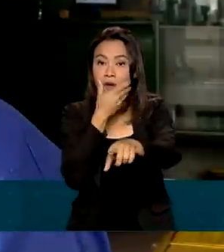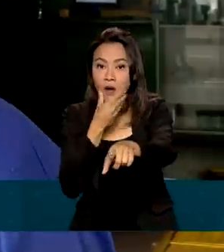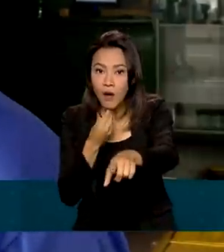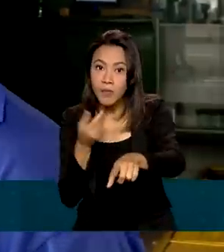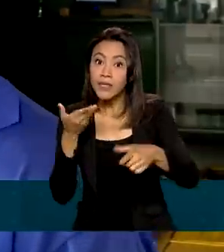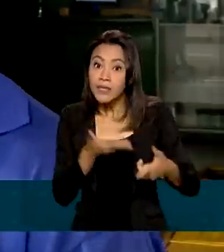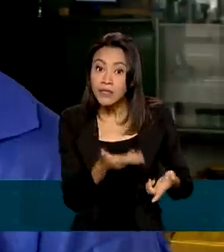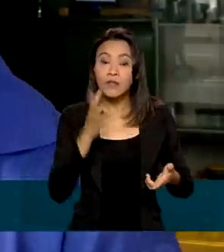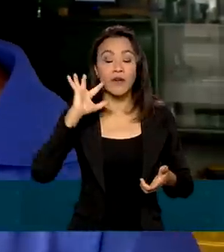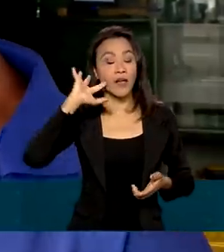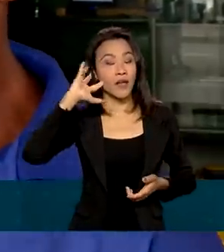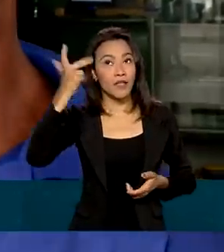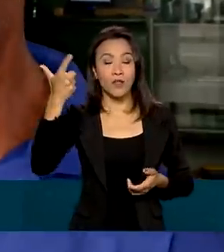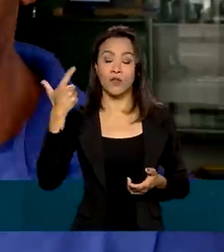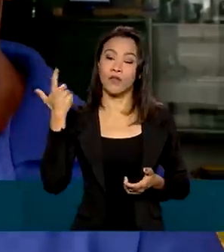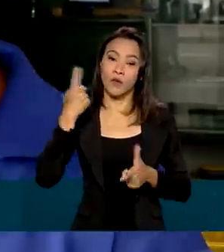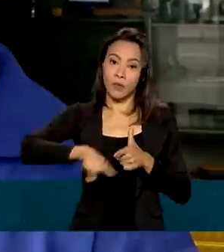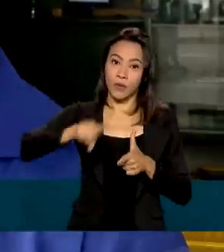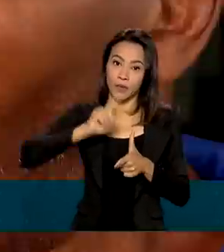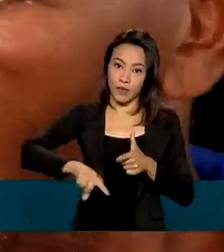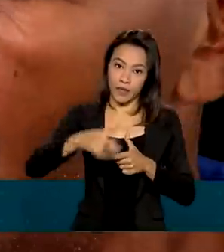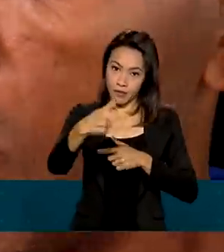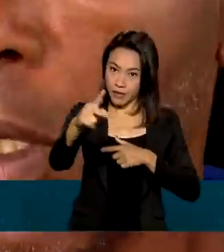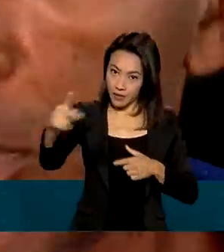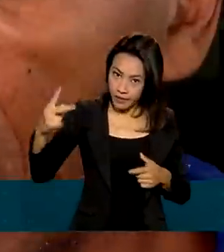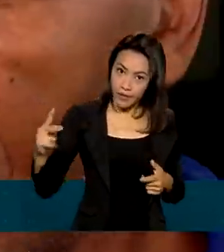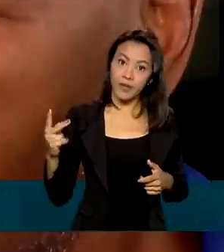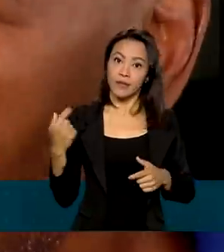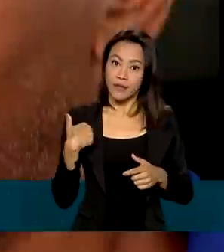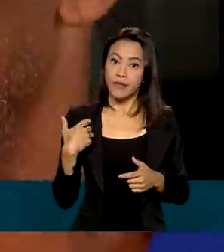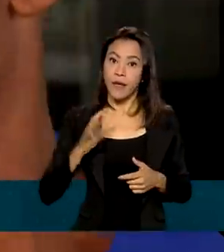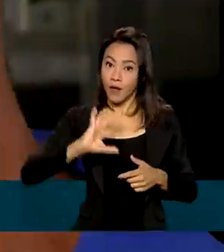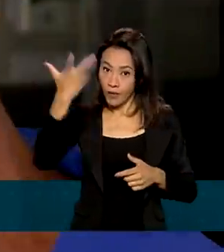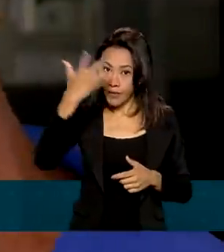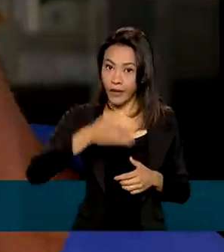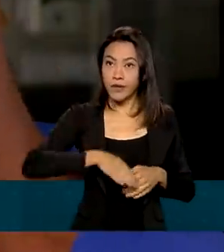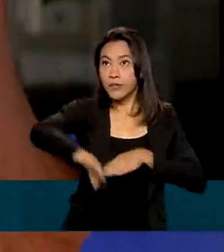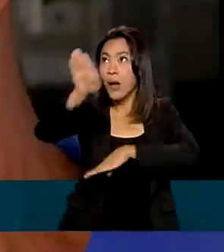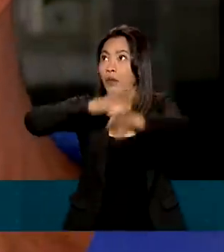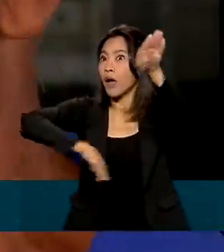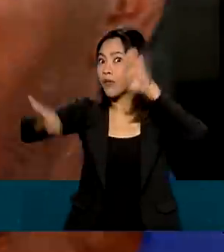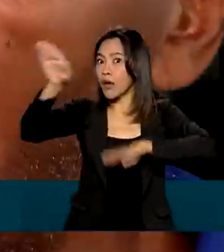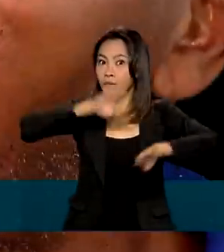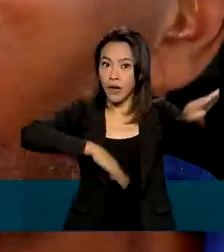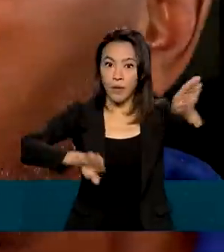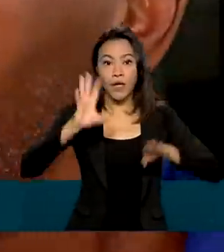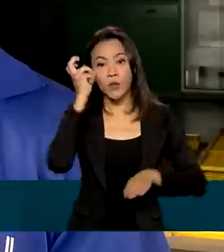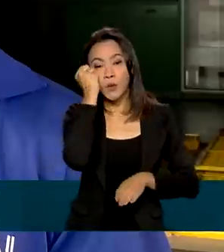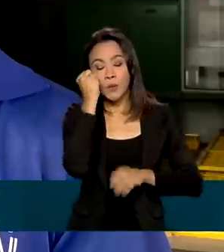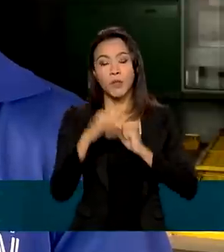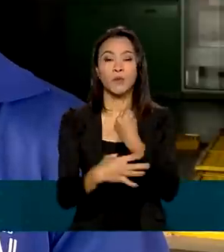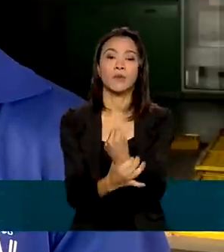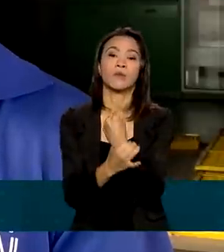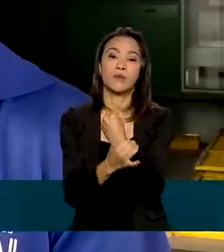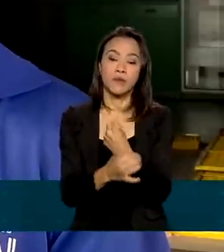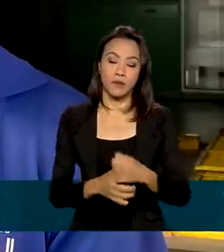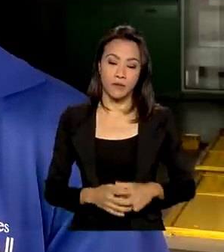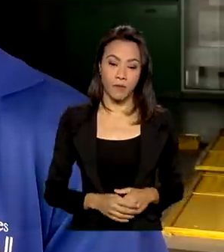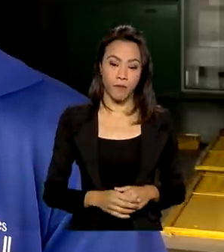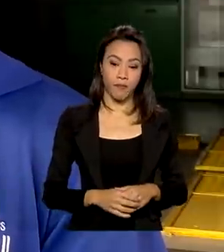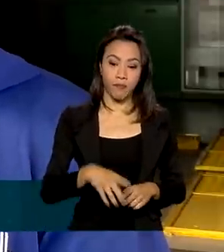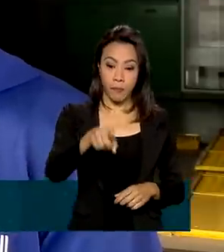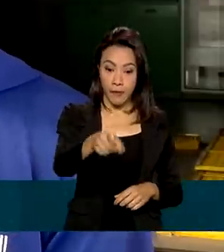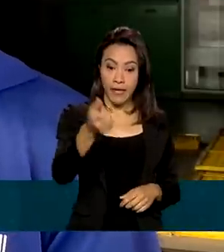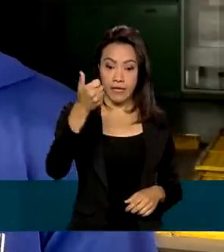isso vai resolver o maior problema enfrentado nas estradas, o pernoite com segurança. Isso vai ser uma,